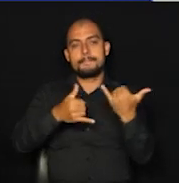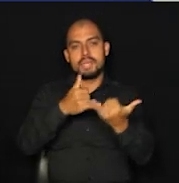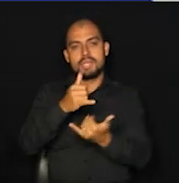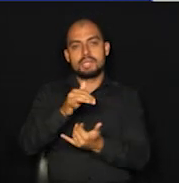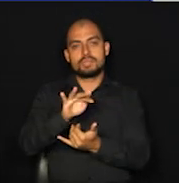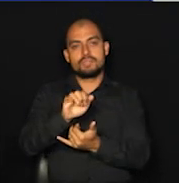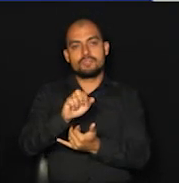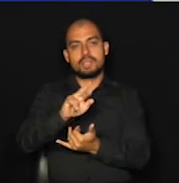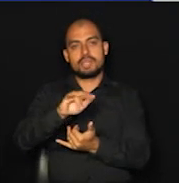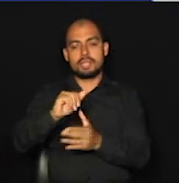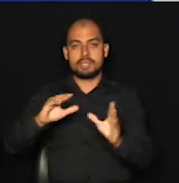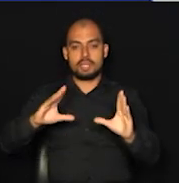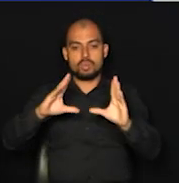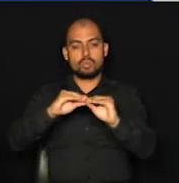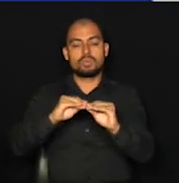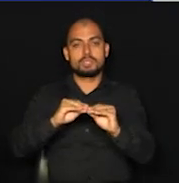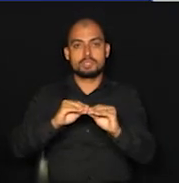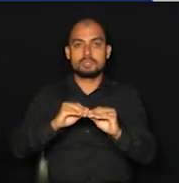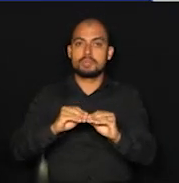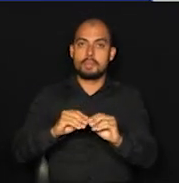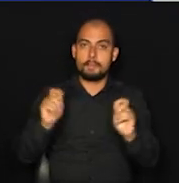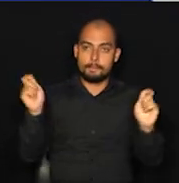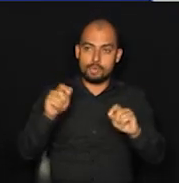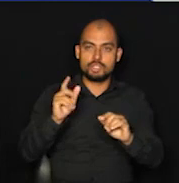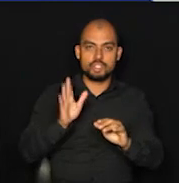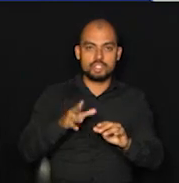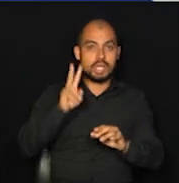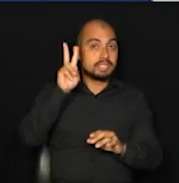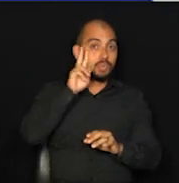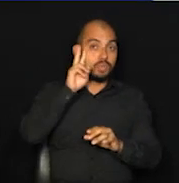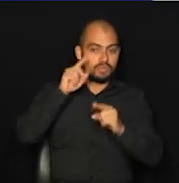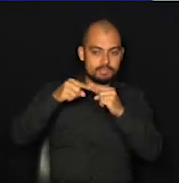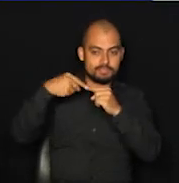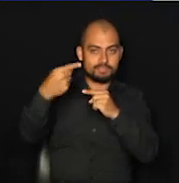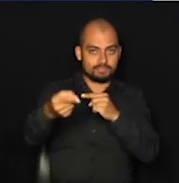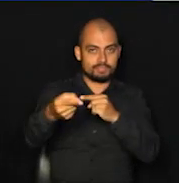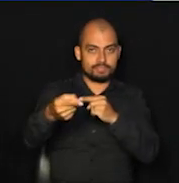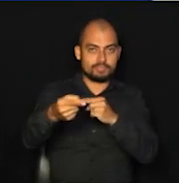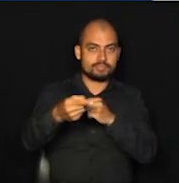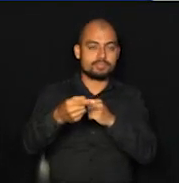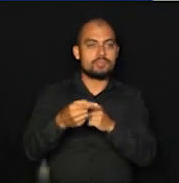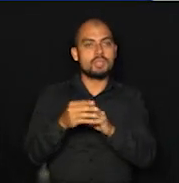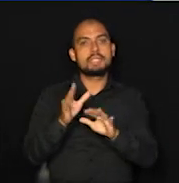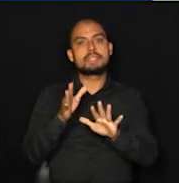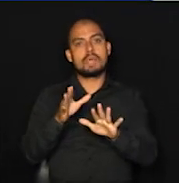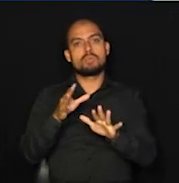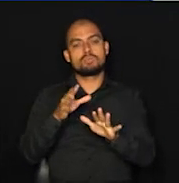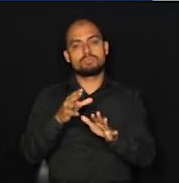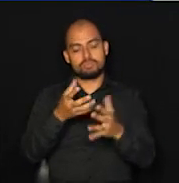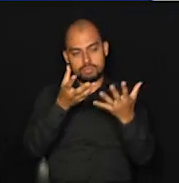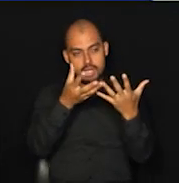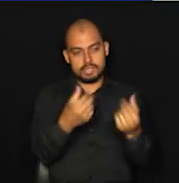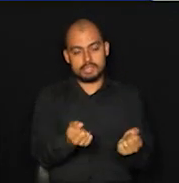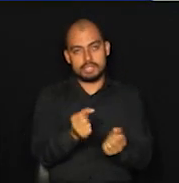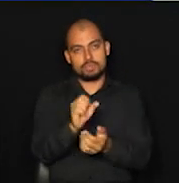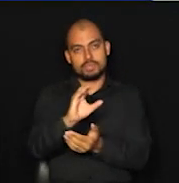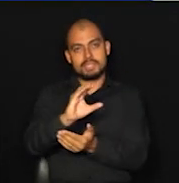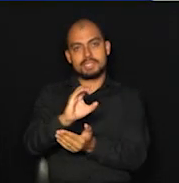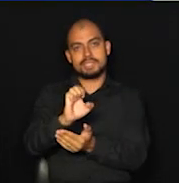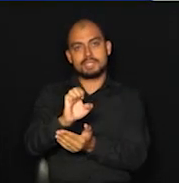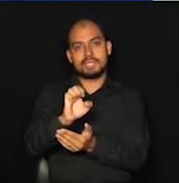noturnas. Válido já a partir de segunda-feira, né? Então, já a permissão pela CETEC